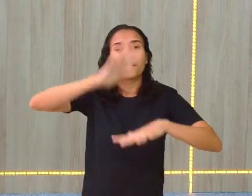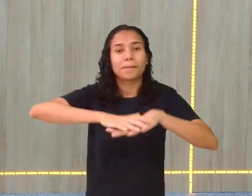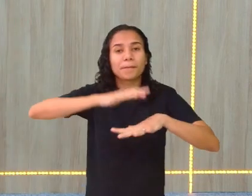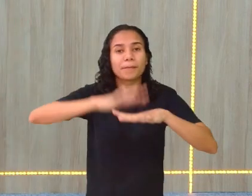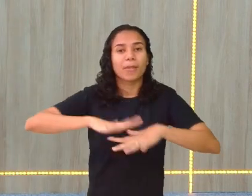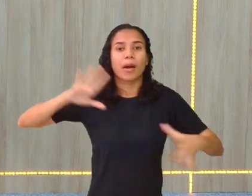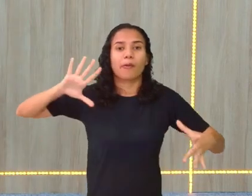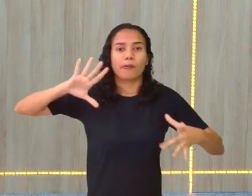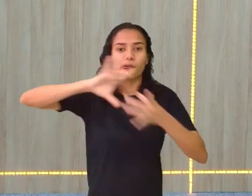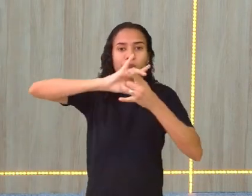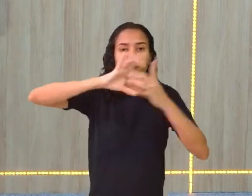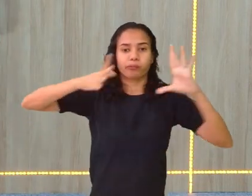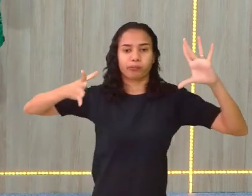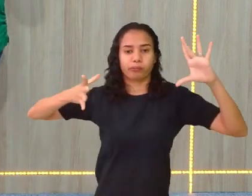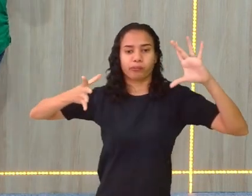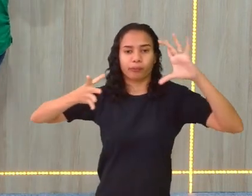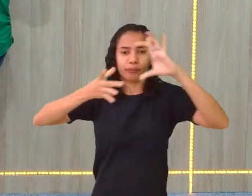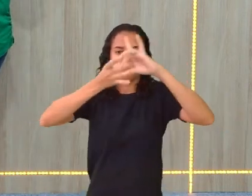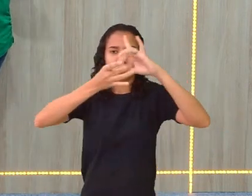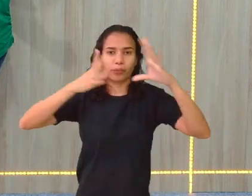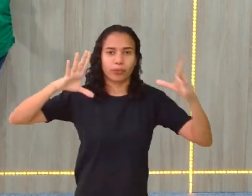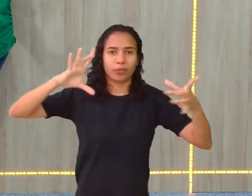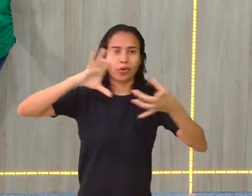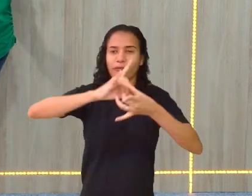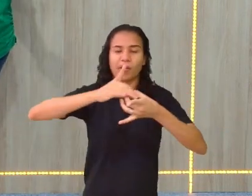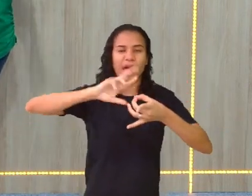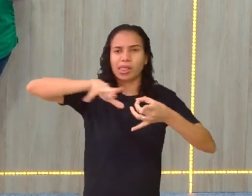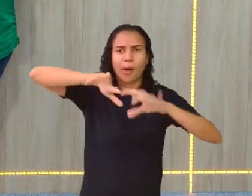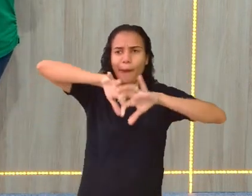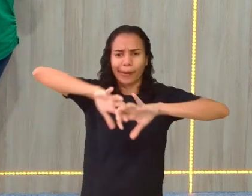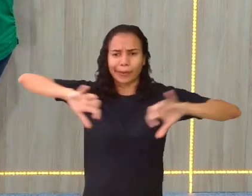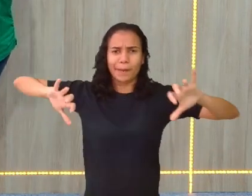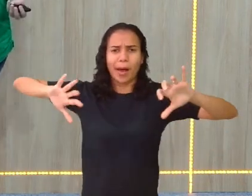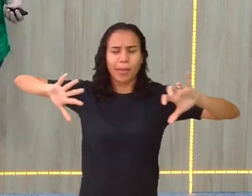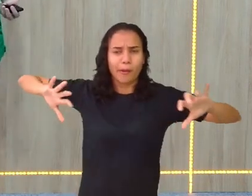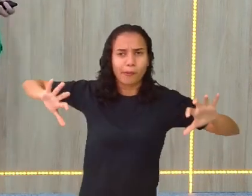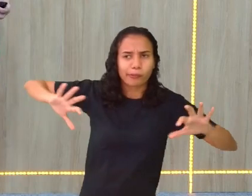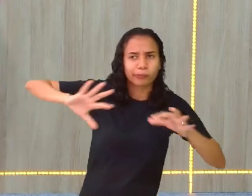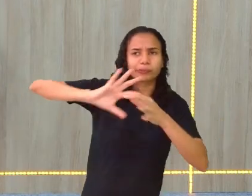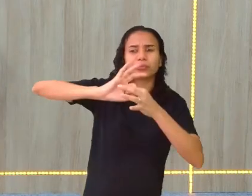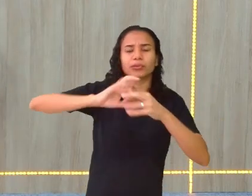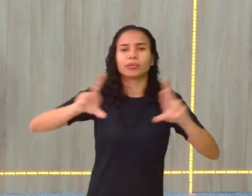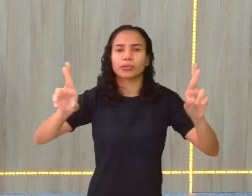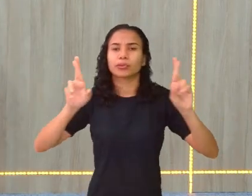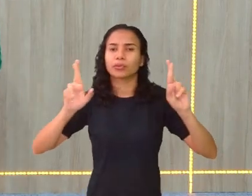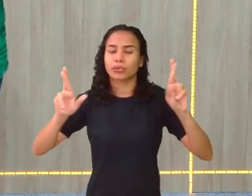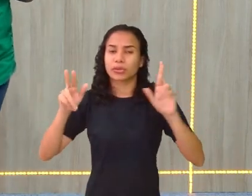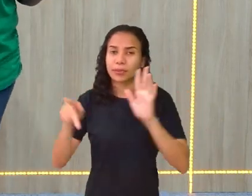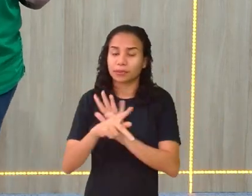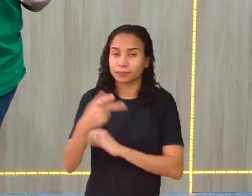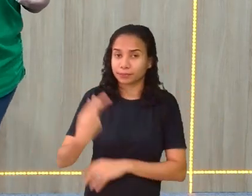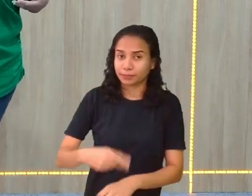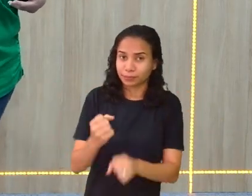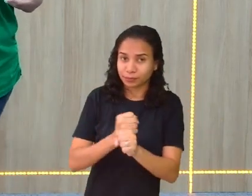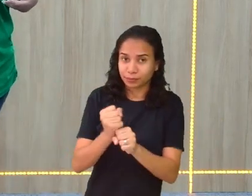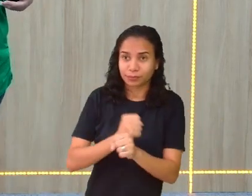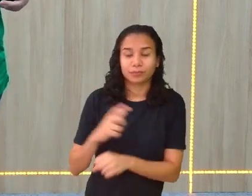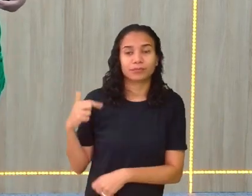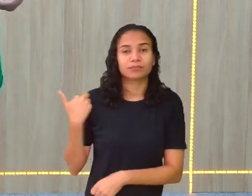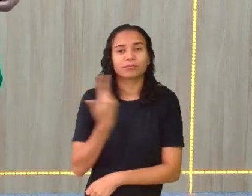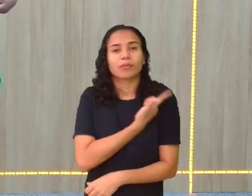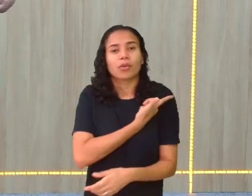são conexões, não são caixinhas separadas. Eu espero que nesse ano que a gente